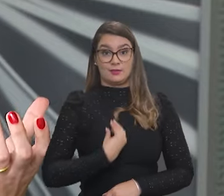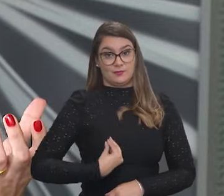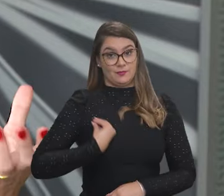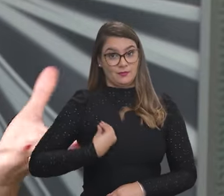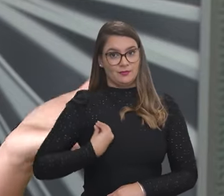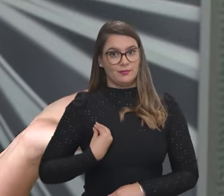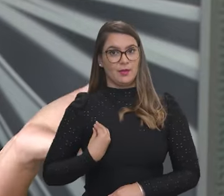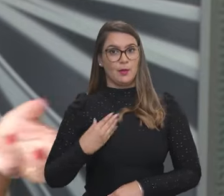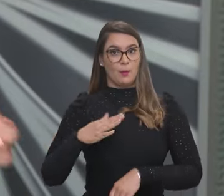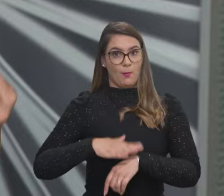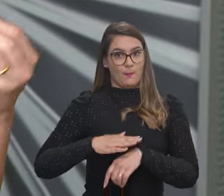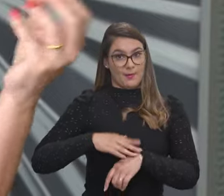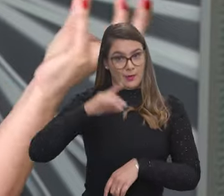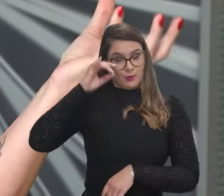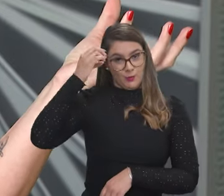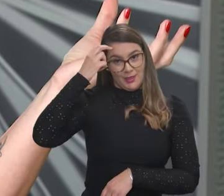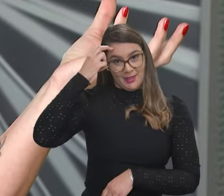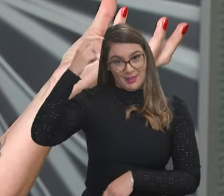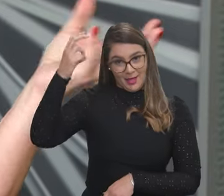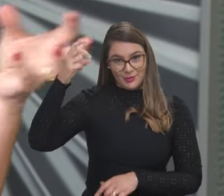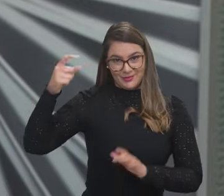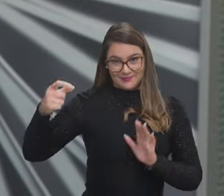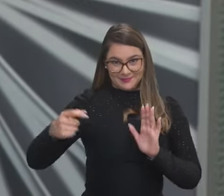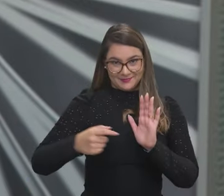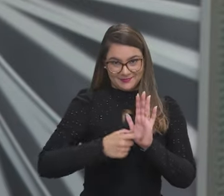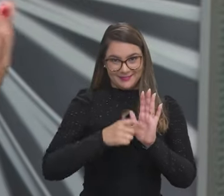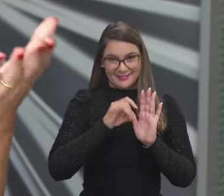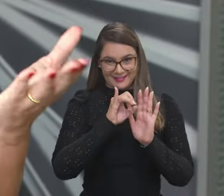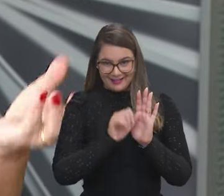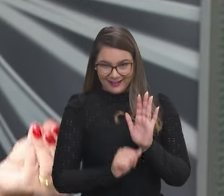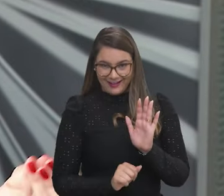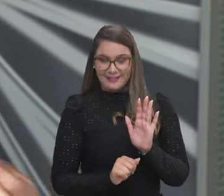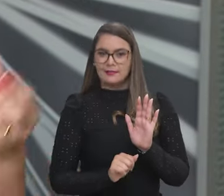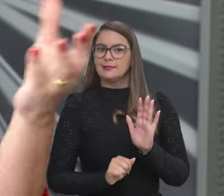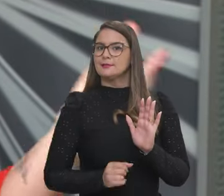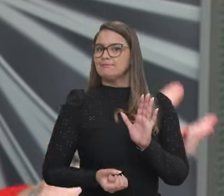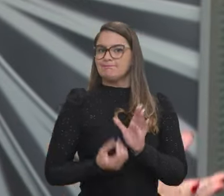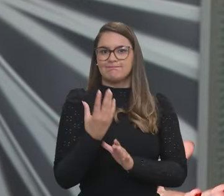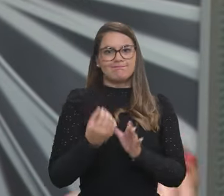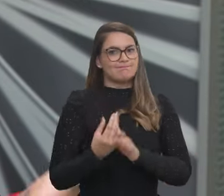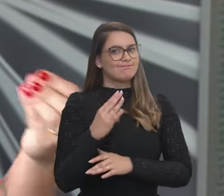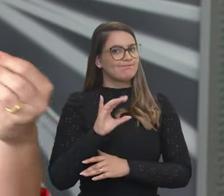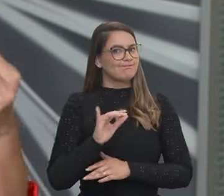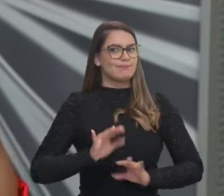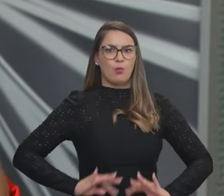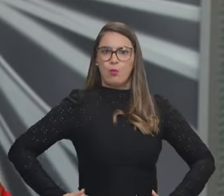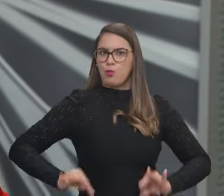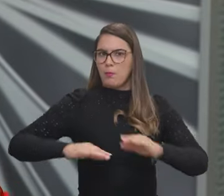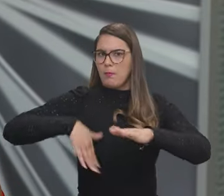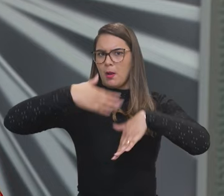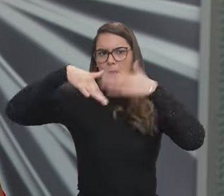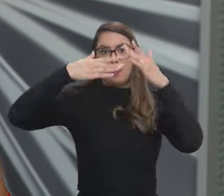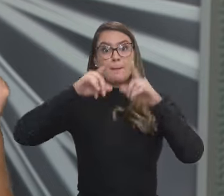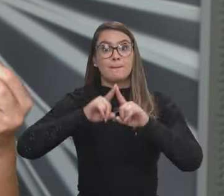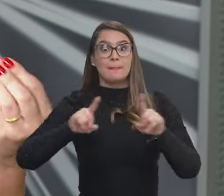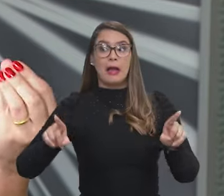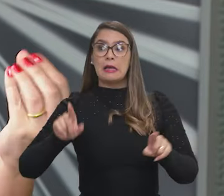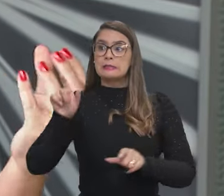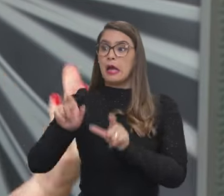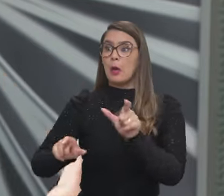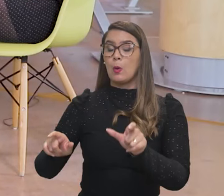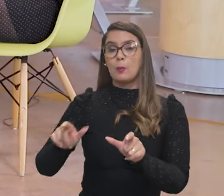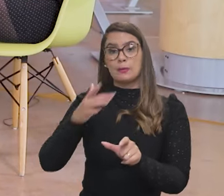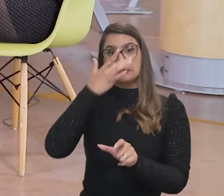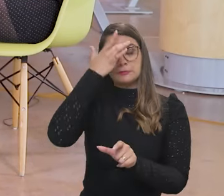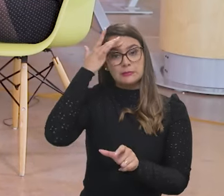Estamos vivendo uma era de inteligência artificial, com uma produção científica avançadíssima, mas, ao mesmo tempo, temos